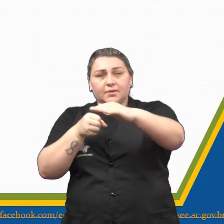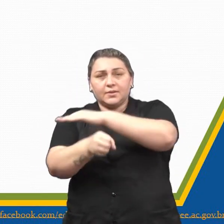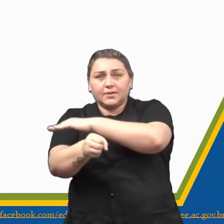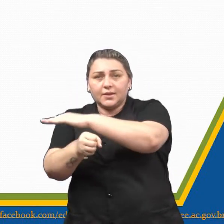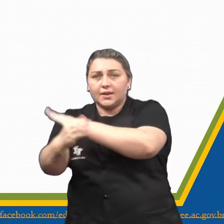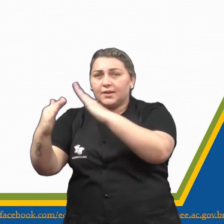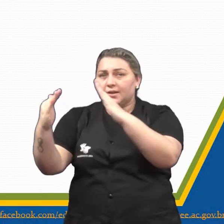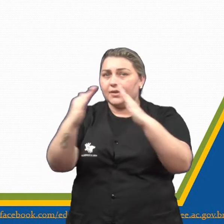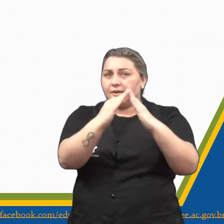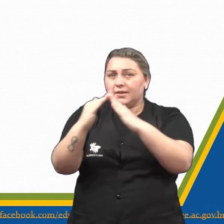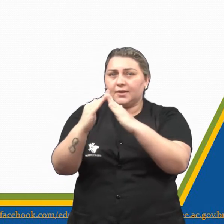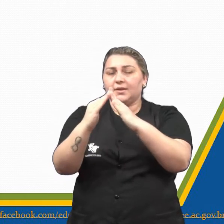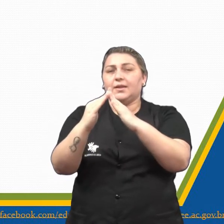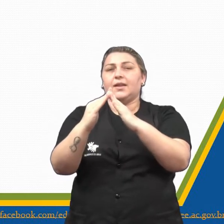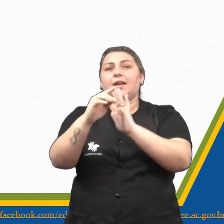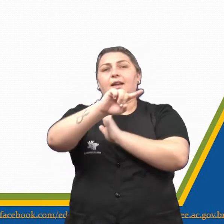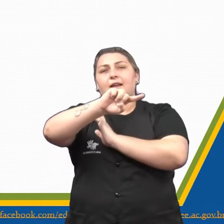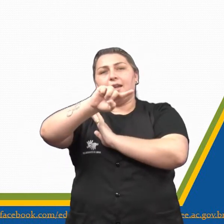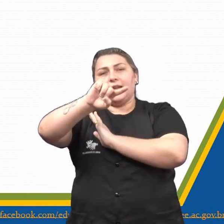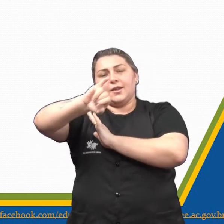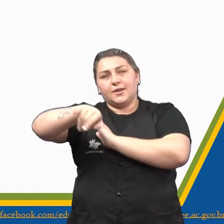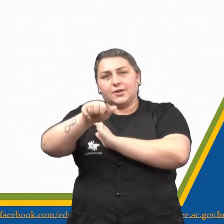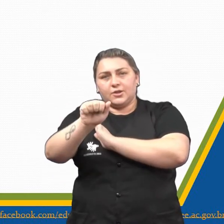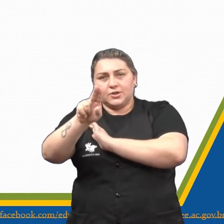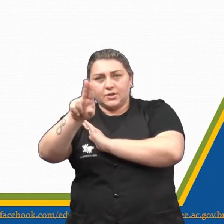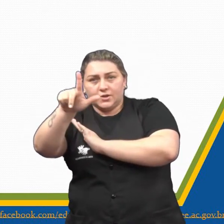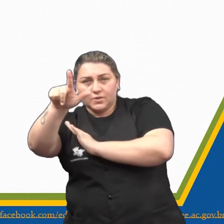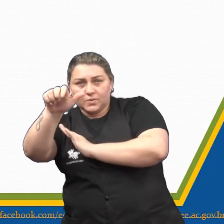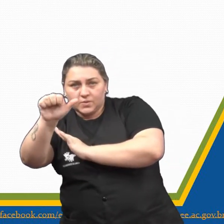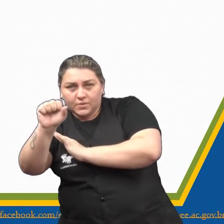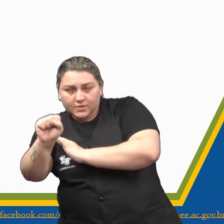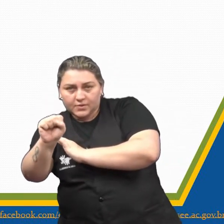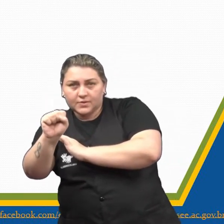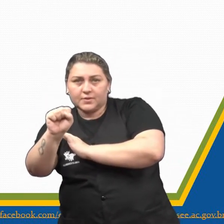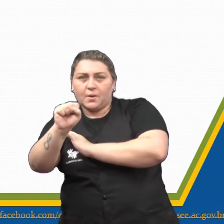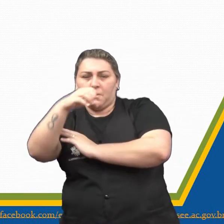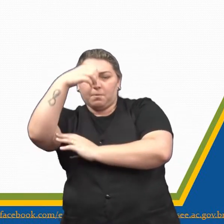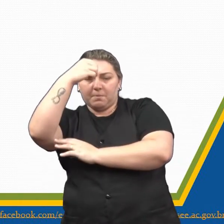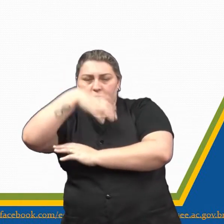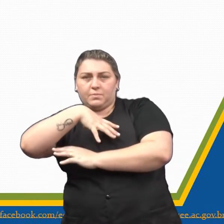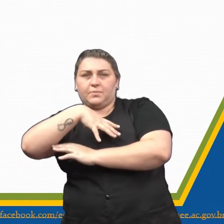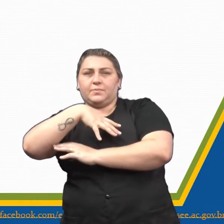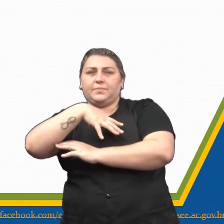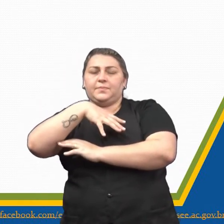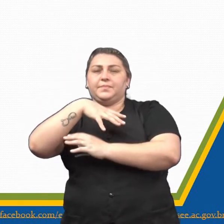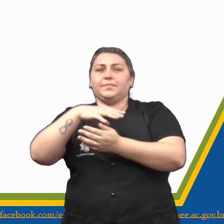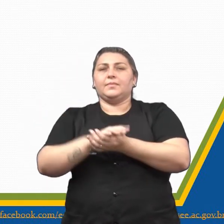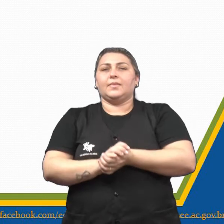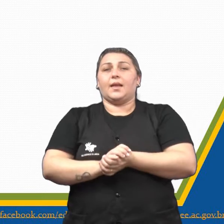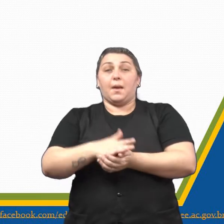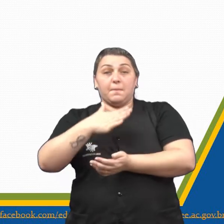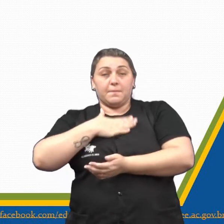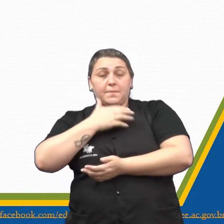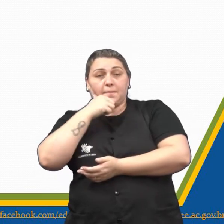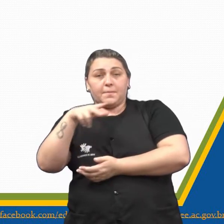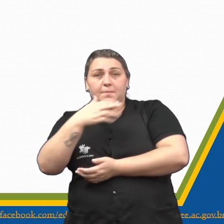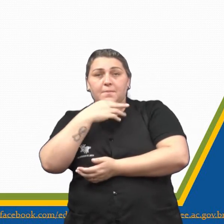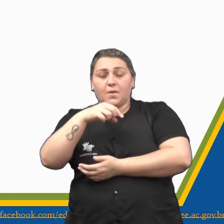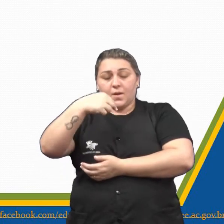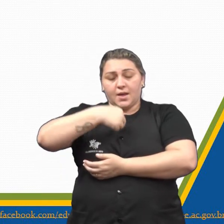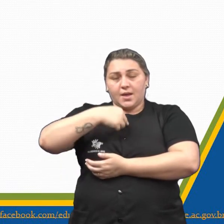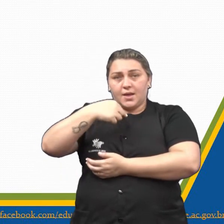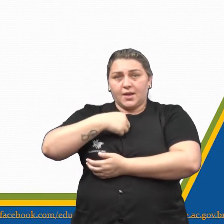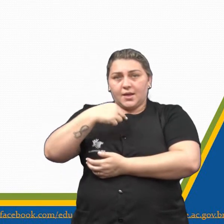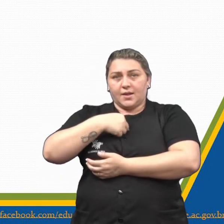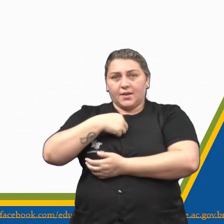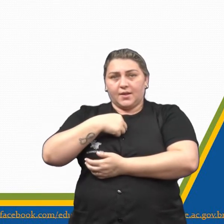se eles estão em jaulas, eles são ferozes, né? Ferozes, como está aí. Mis hermanos e eu estávamos